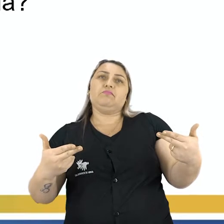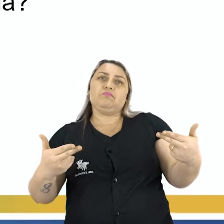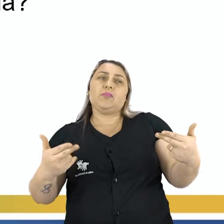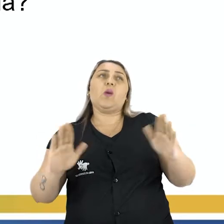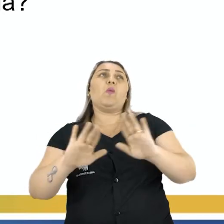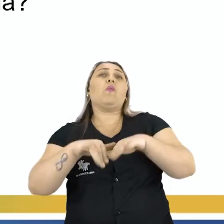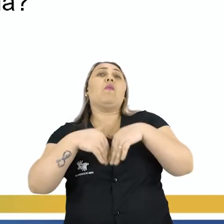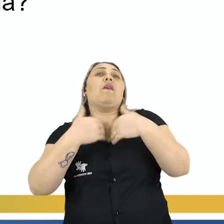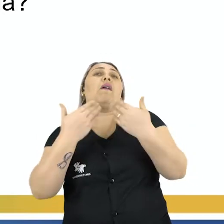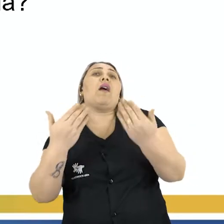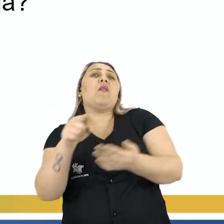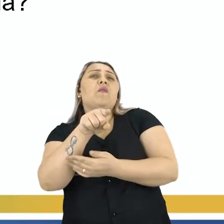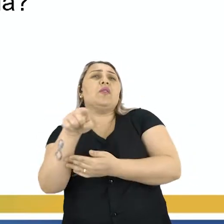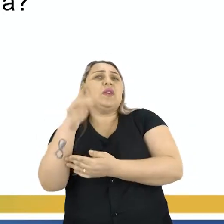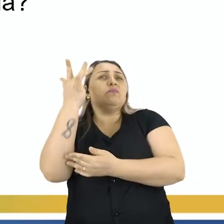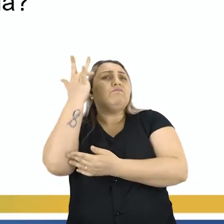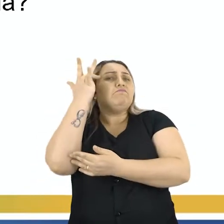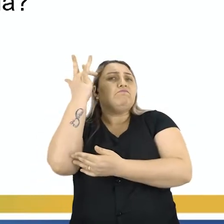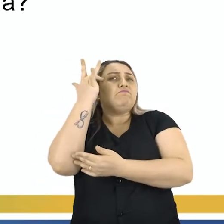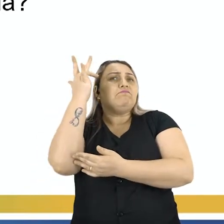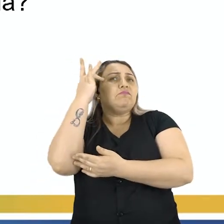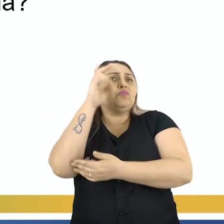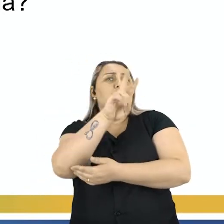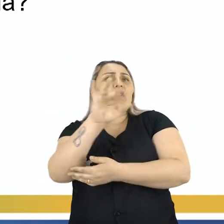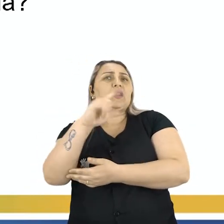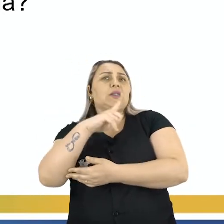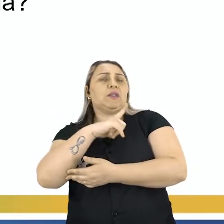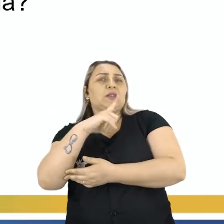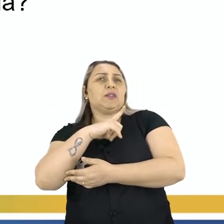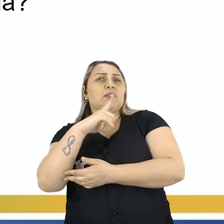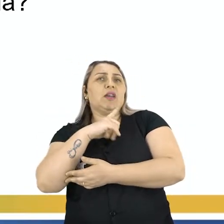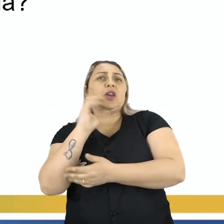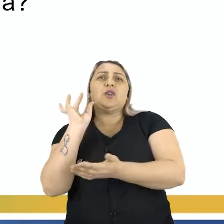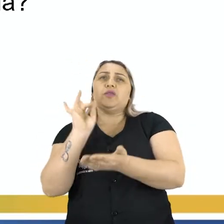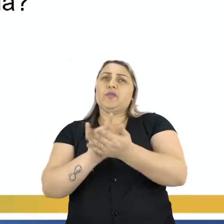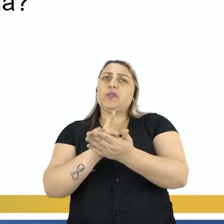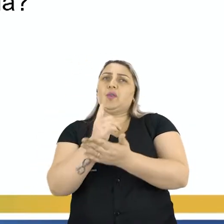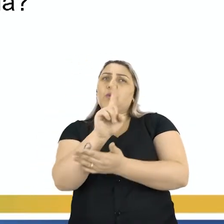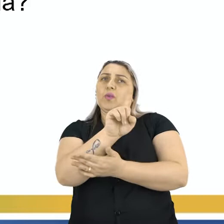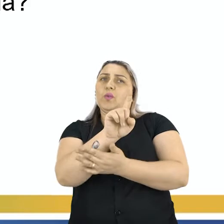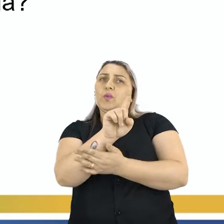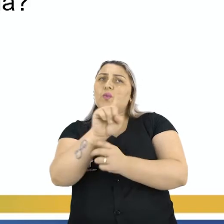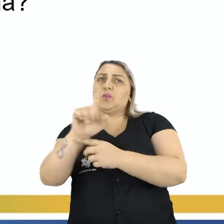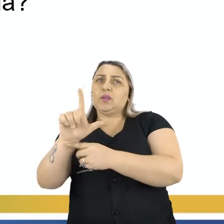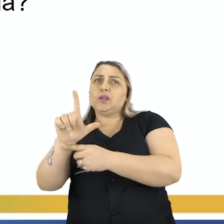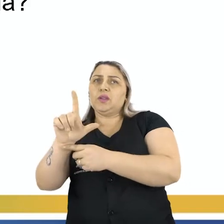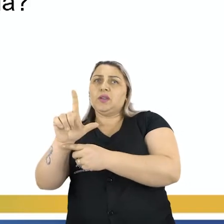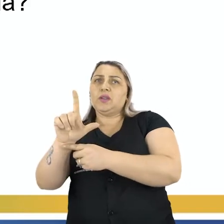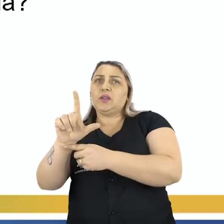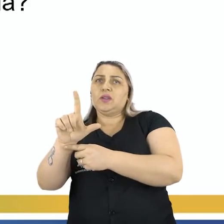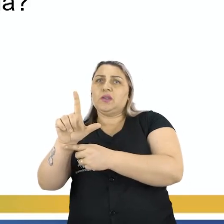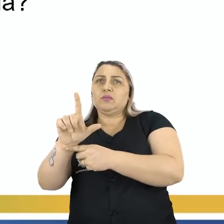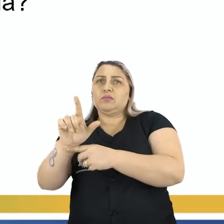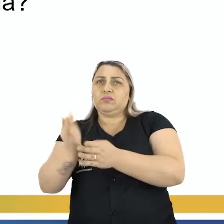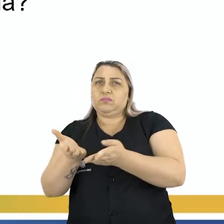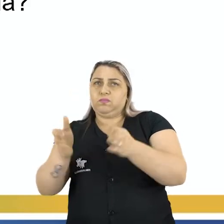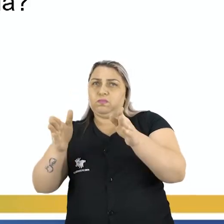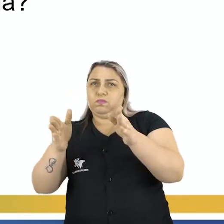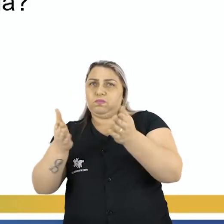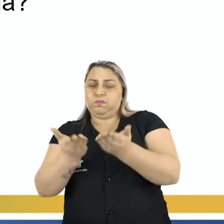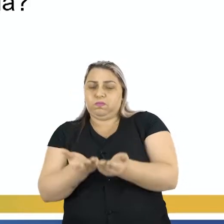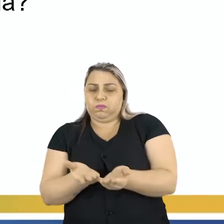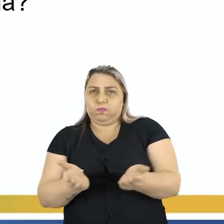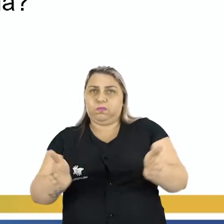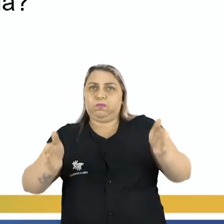Qual deles você acha que vai conter exatamente 1 litro? Um garrafão d'água Você costuma